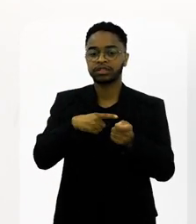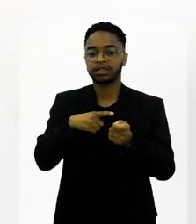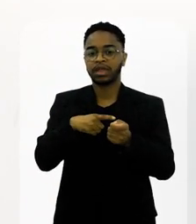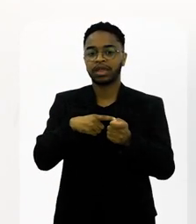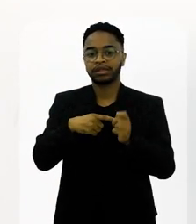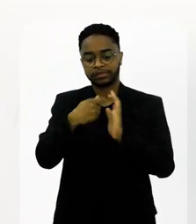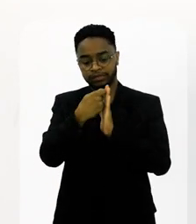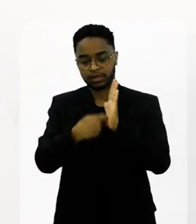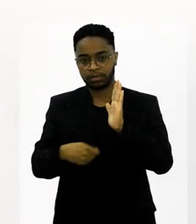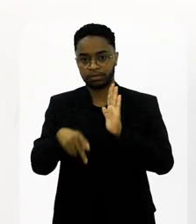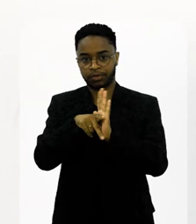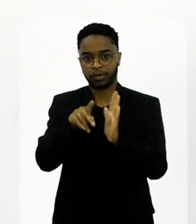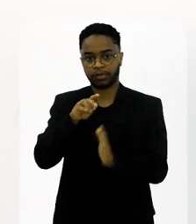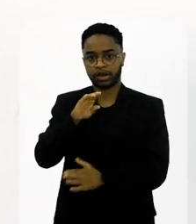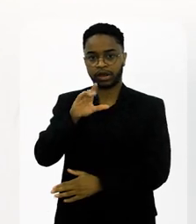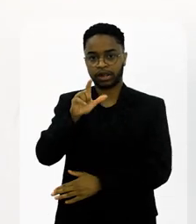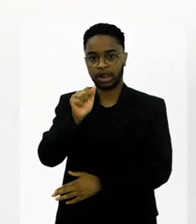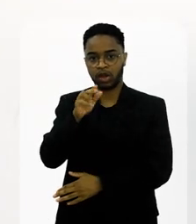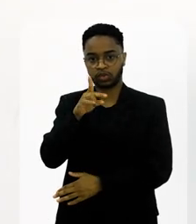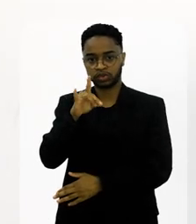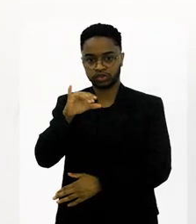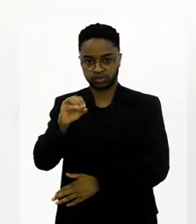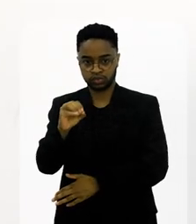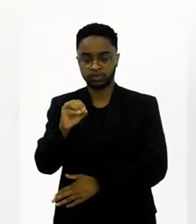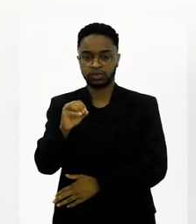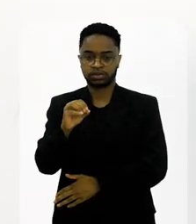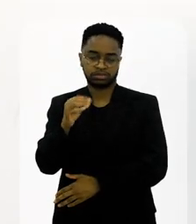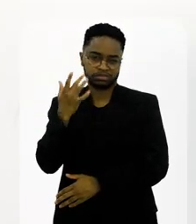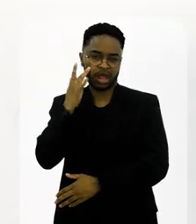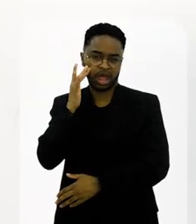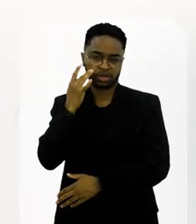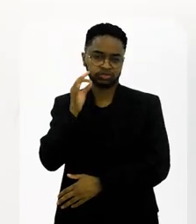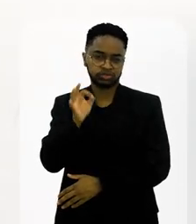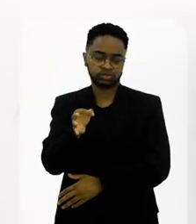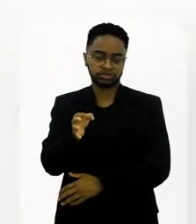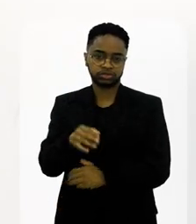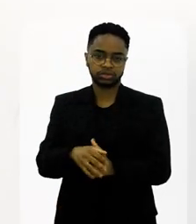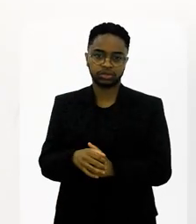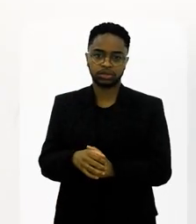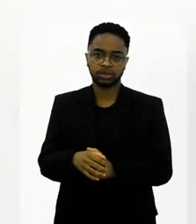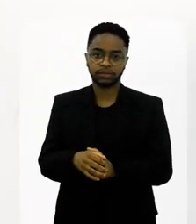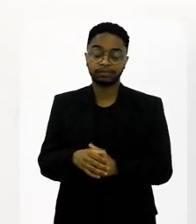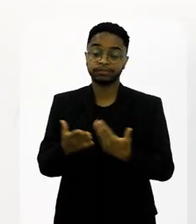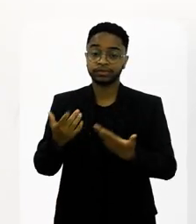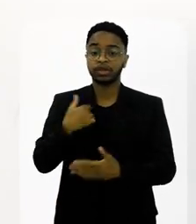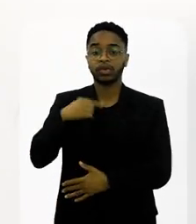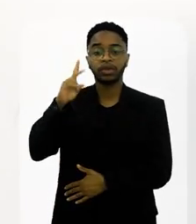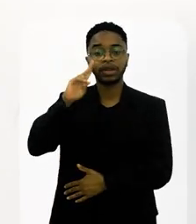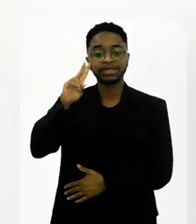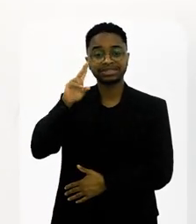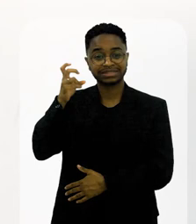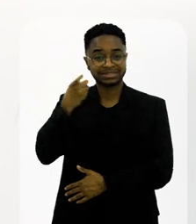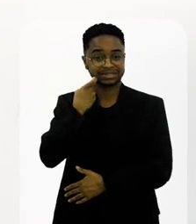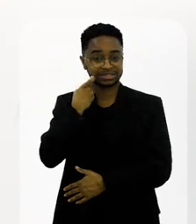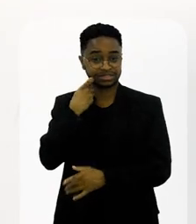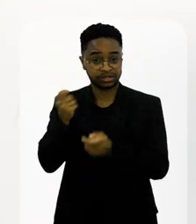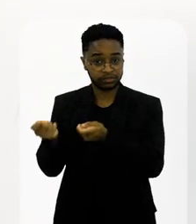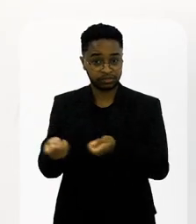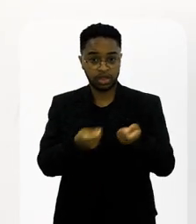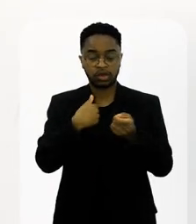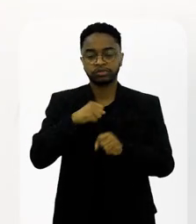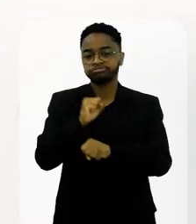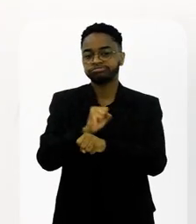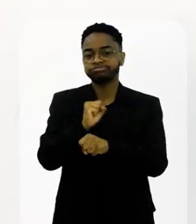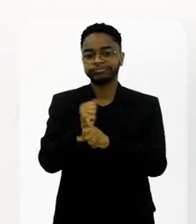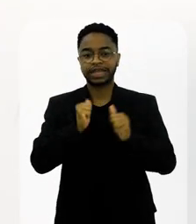tem a coluna do Cláudio Vieira. Cláudio Vieira. Chamada Passarela do Samba, se eu não me engano. Na Passarela, algo assim. Então, eu tenho a memória de toda